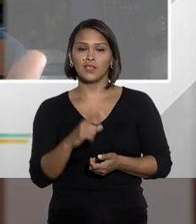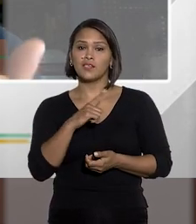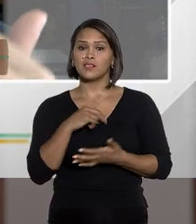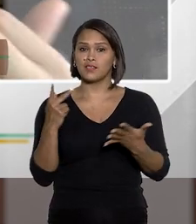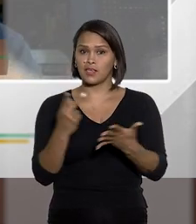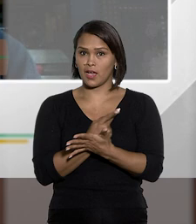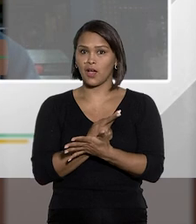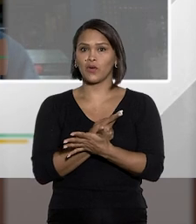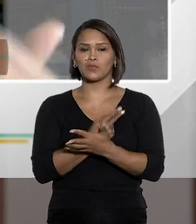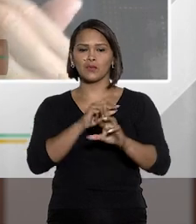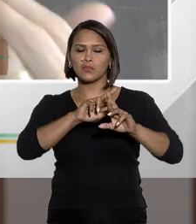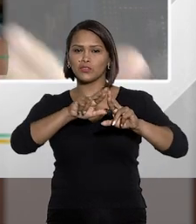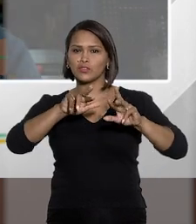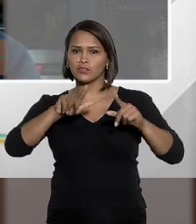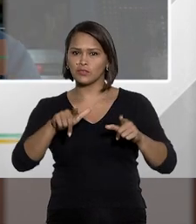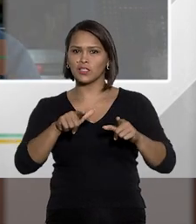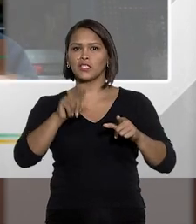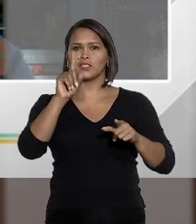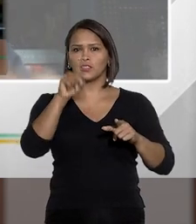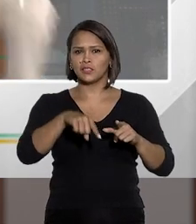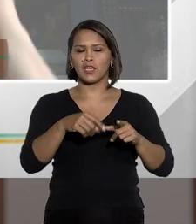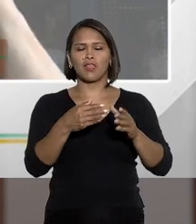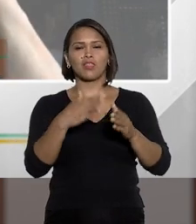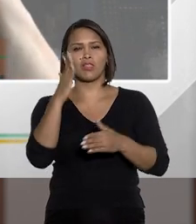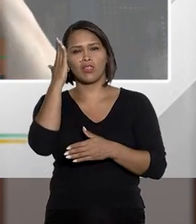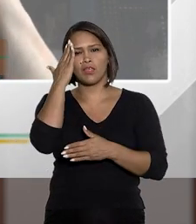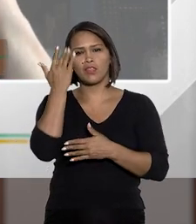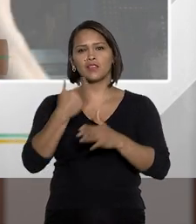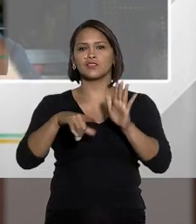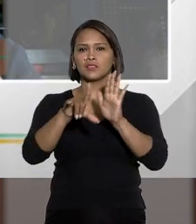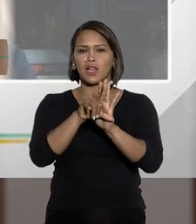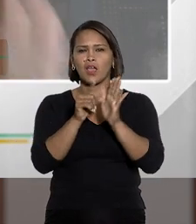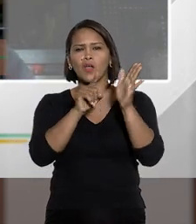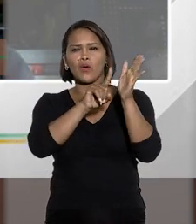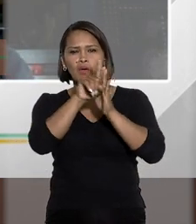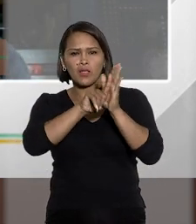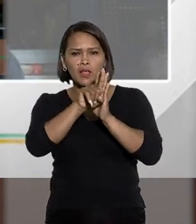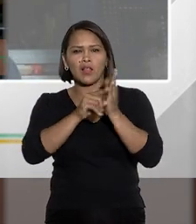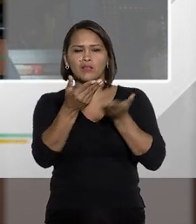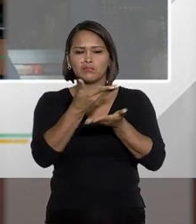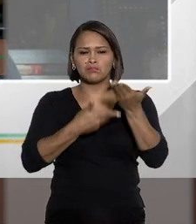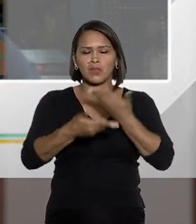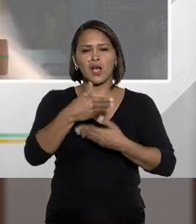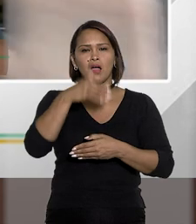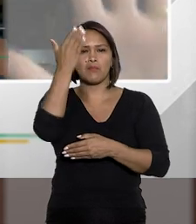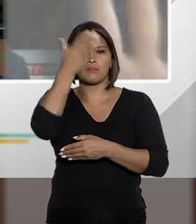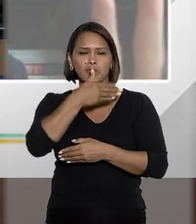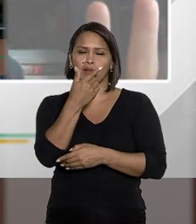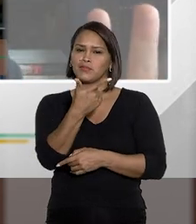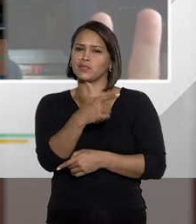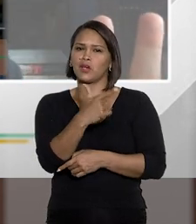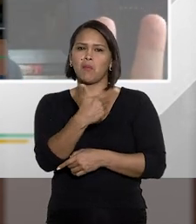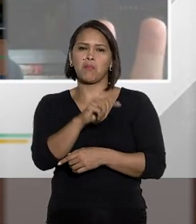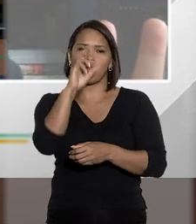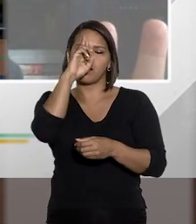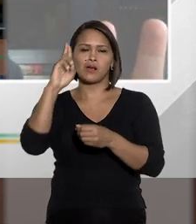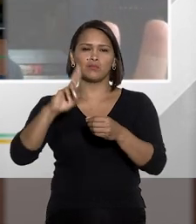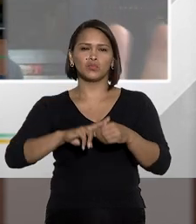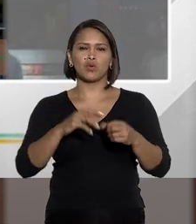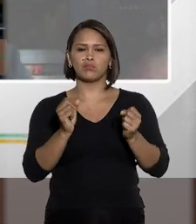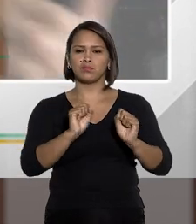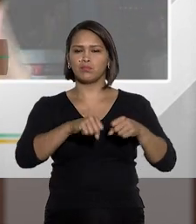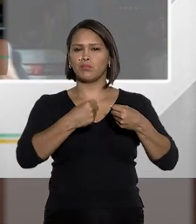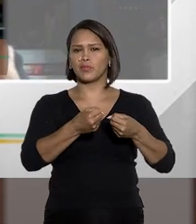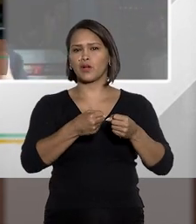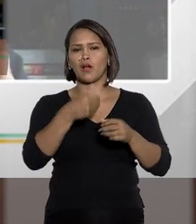se houver uma divergência na interpretação da lei ou da análise de fatos e provas, não pode haver abuso de